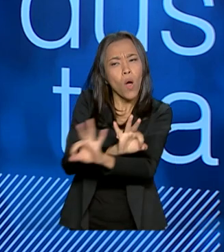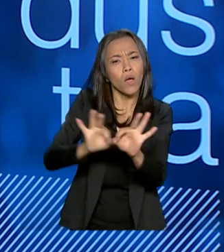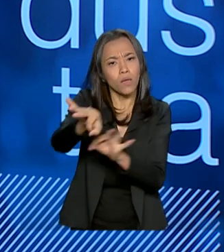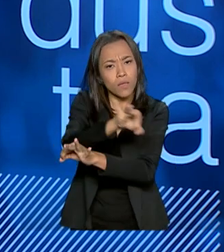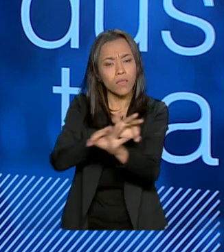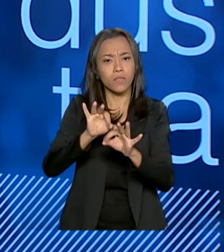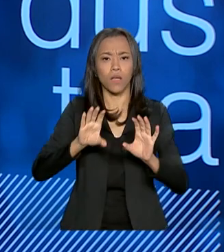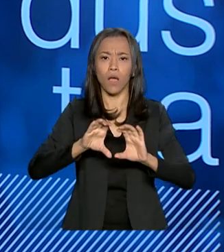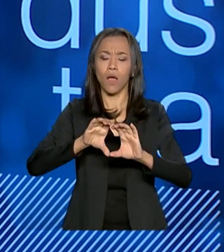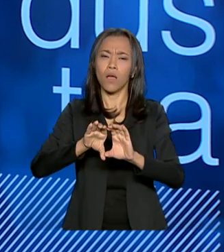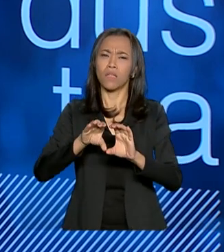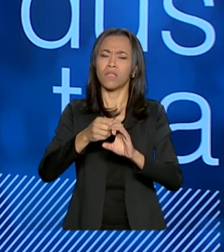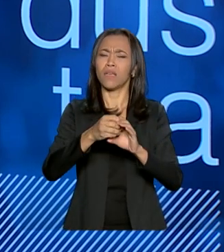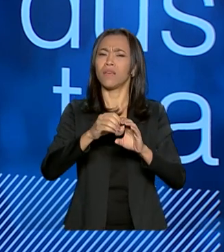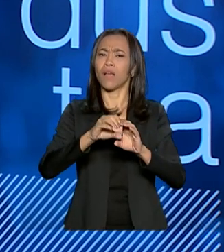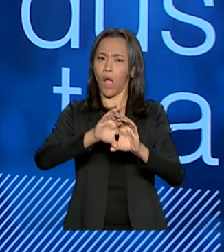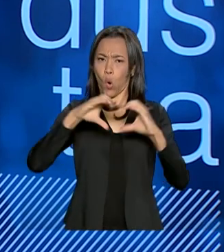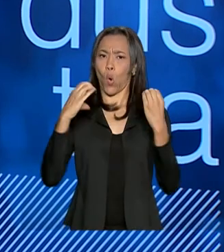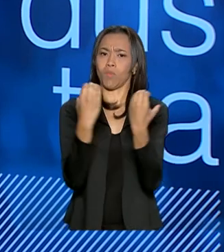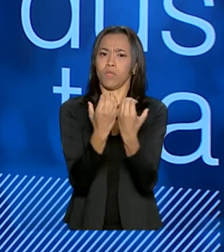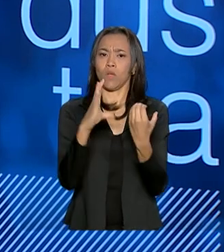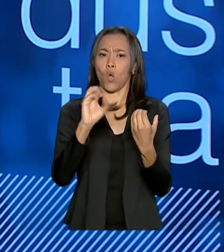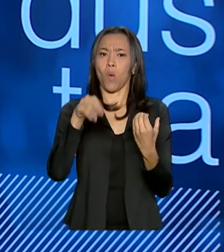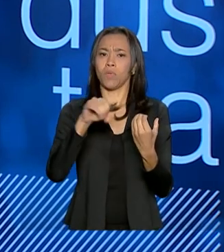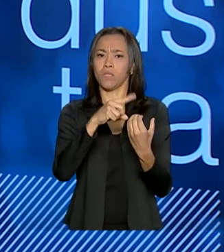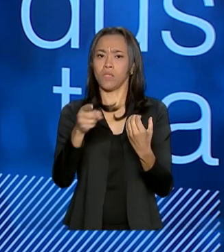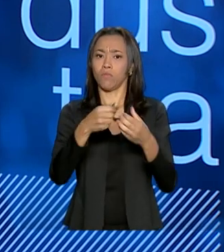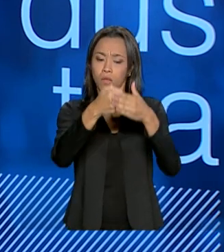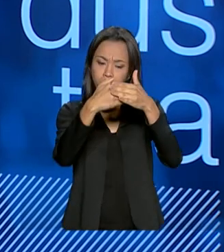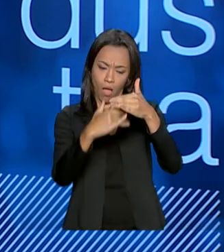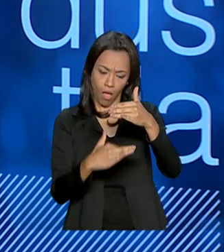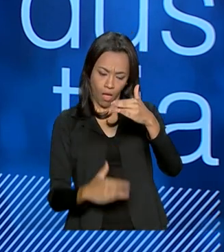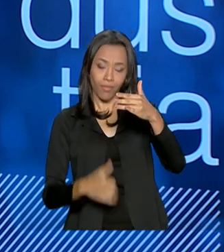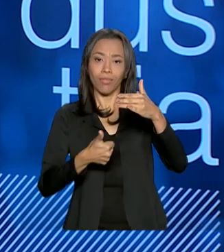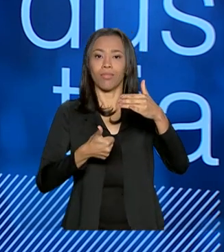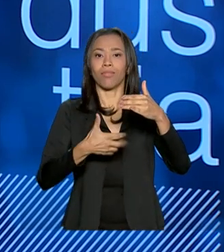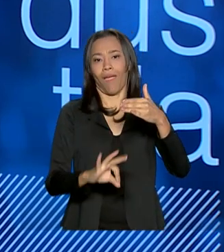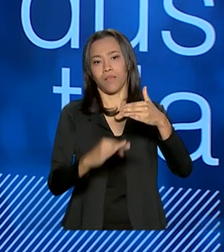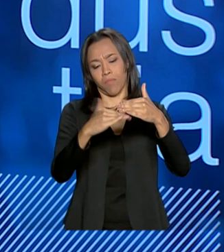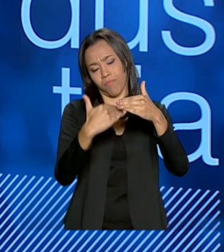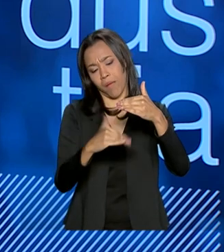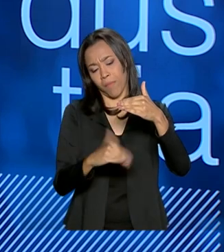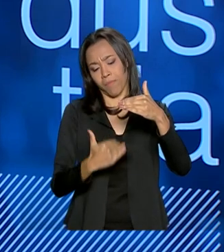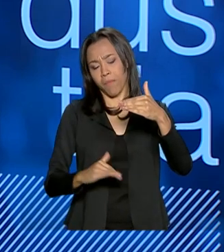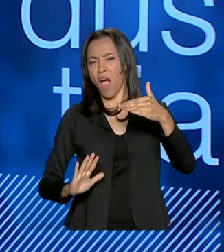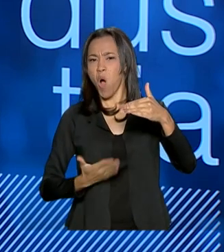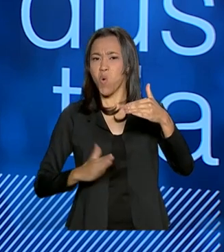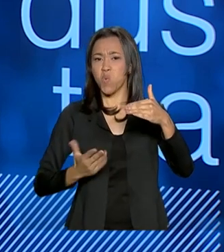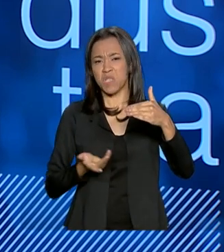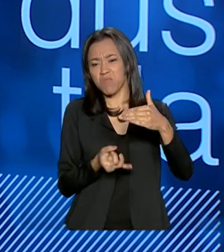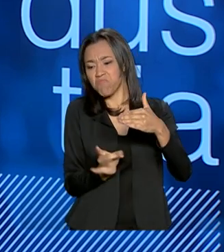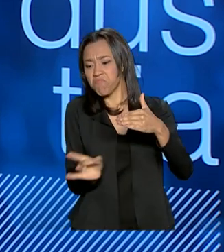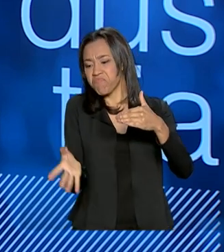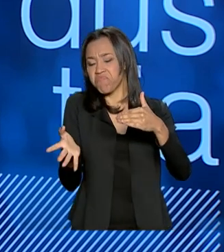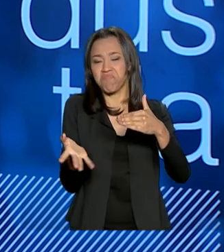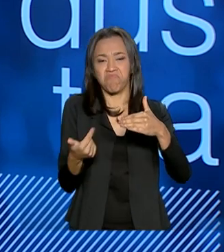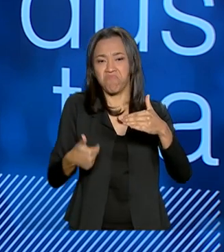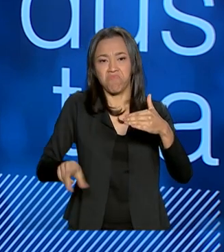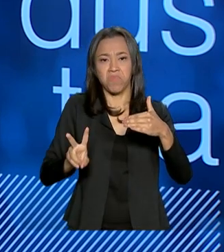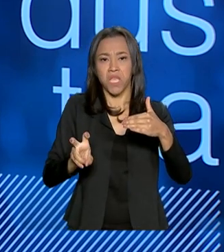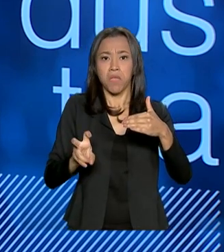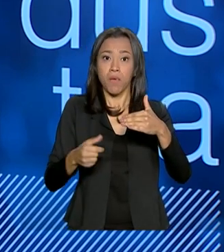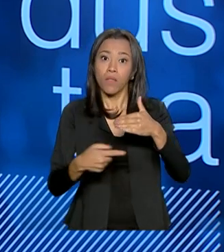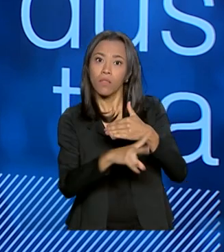ela tem hoje dez subcomissões e algumas já perderam até a sua necessidade, enquanto outros assuntos que são